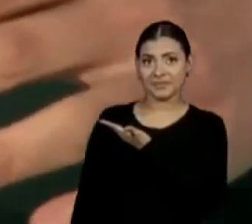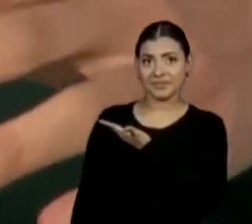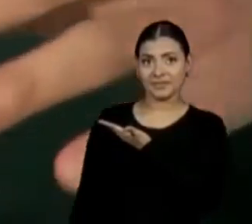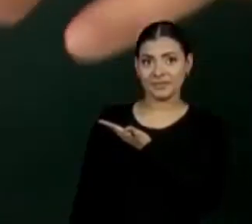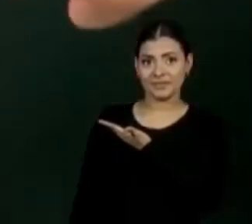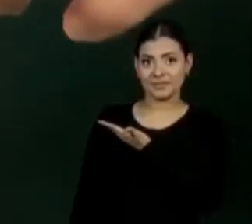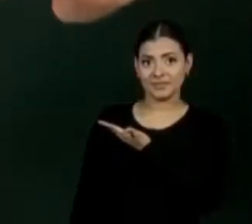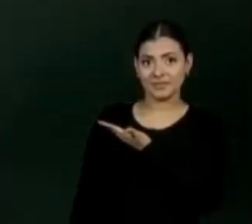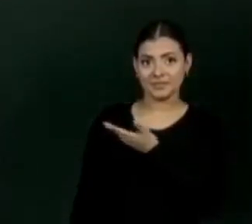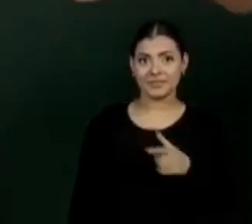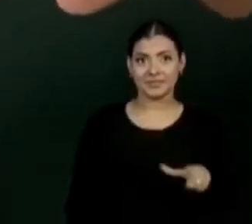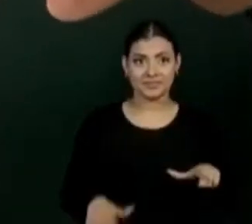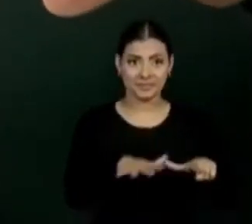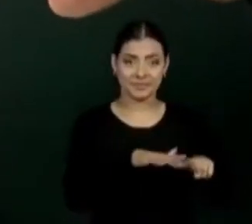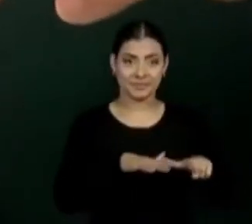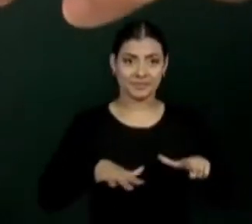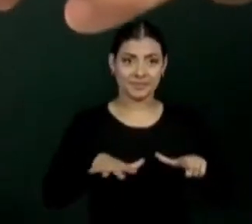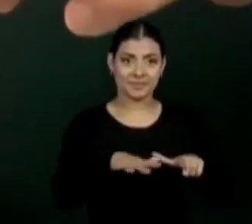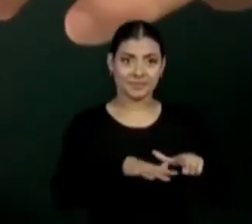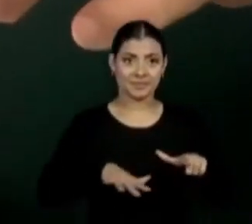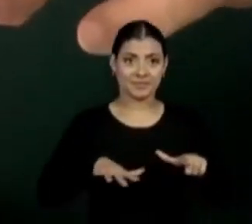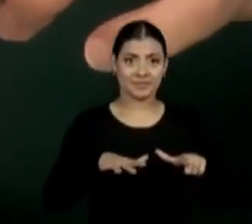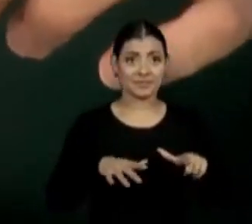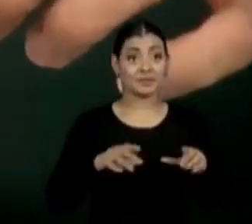O paralelepípedo.